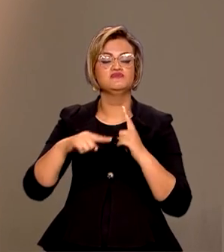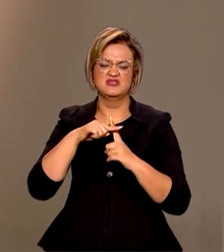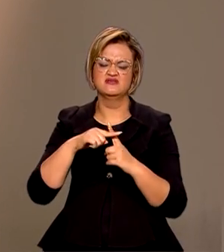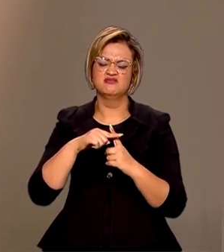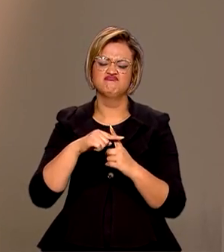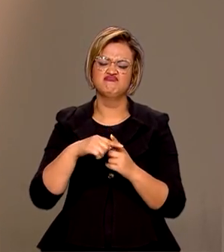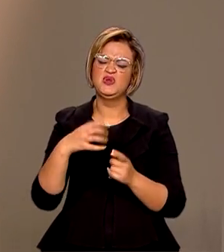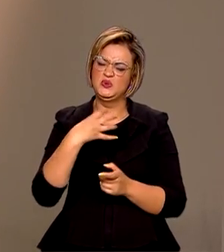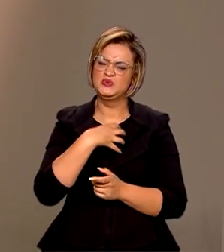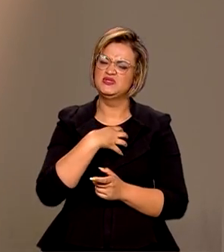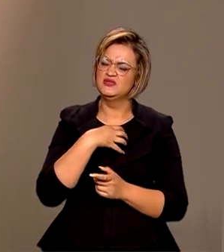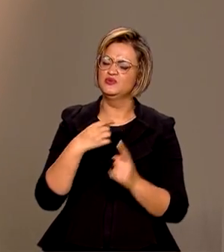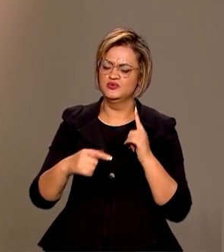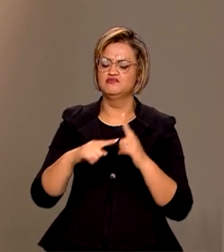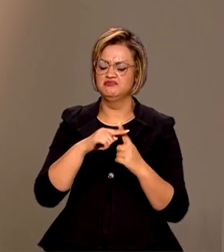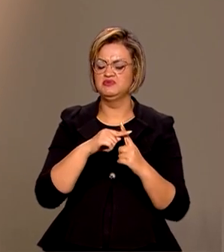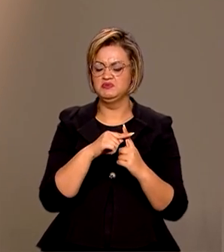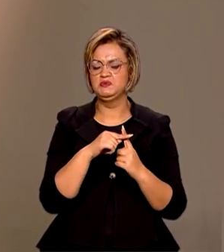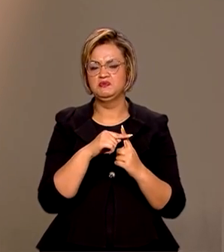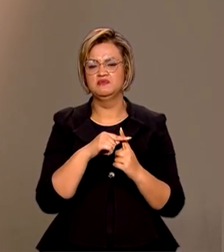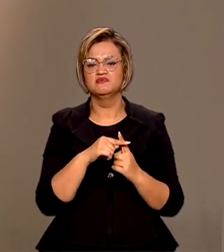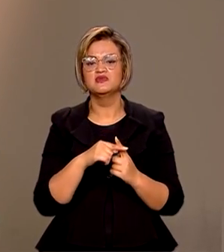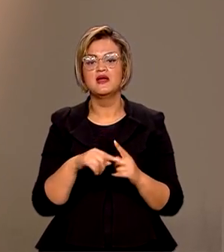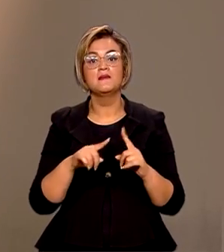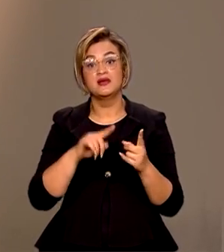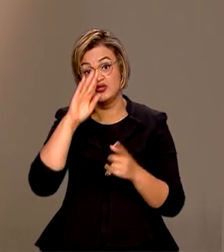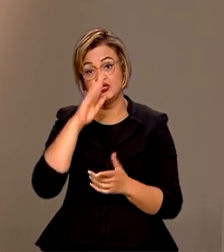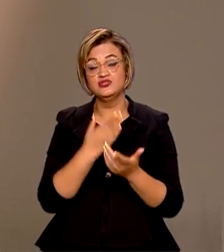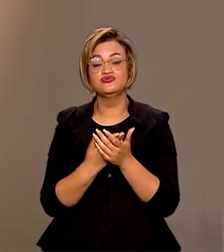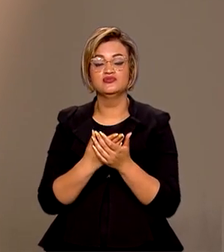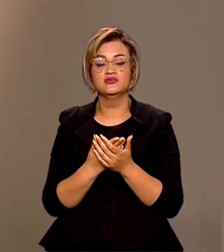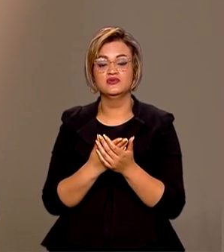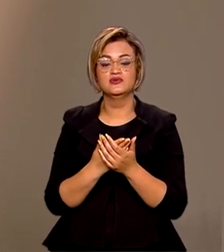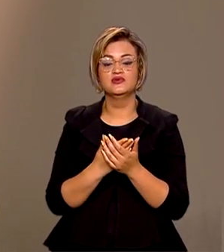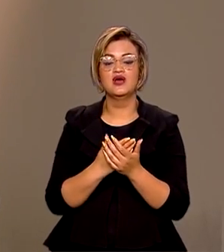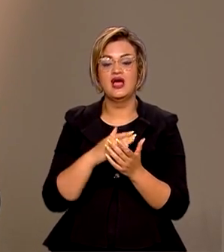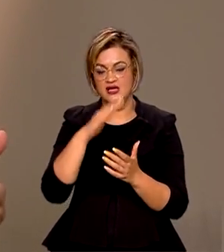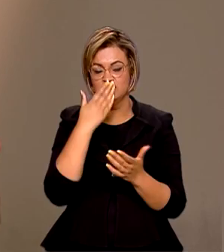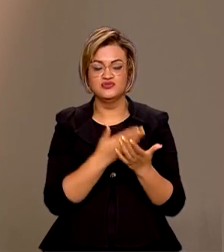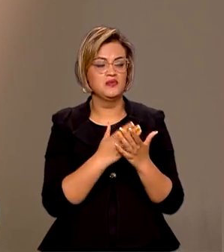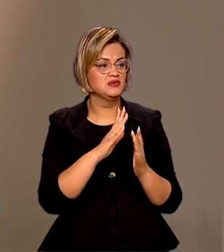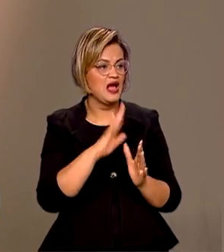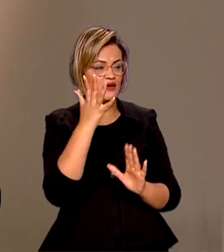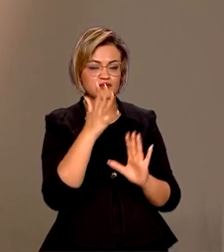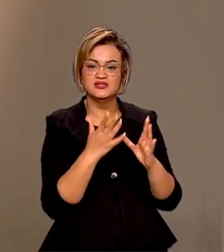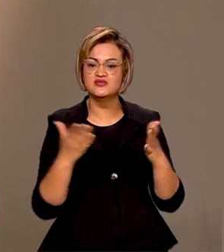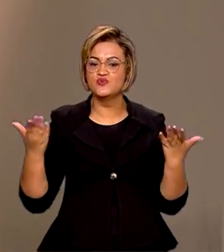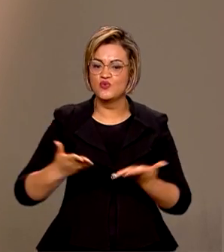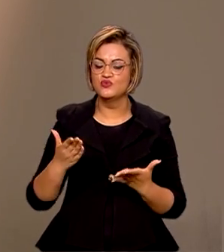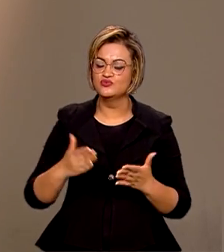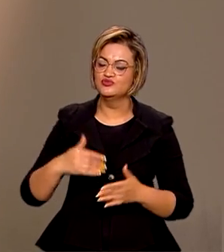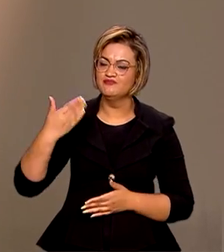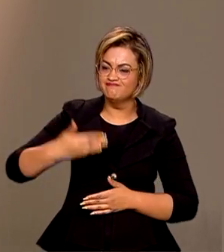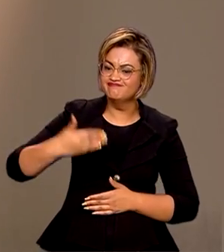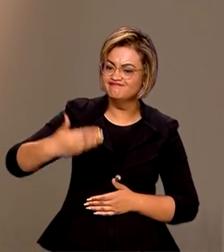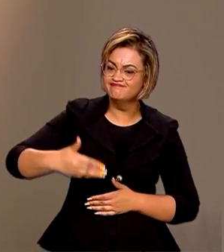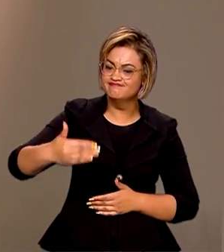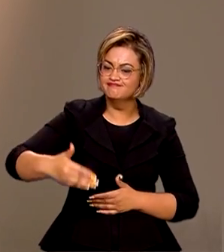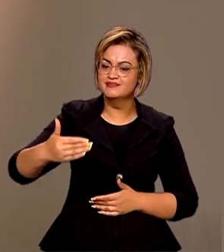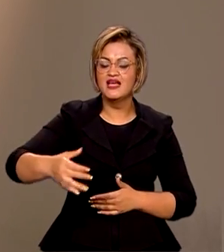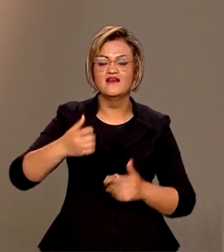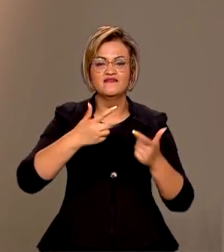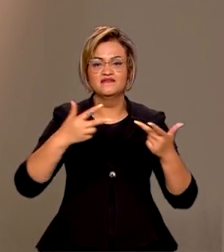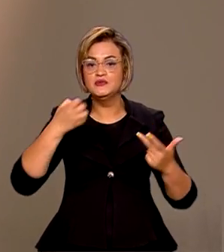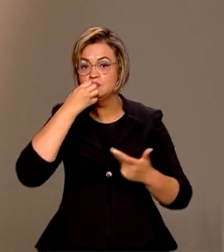otimista incorrigível, mas eu acredito sim que da forma que está acontecendo, uma atrás da outra, essas boas